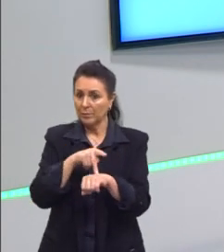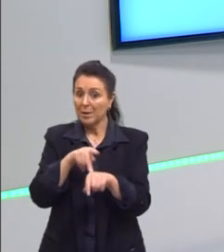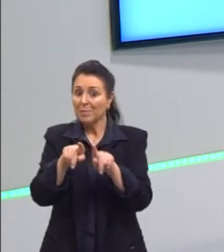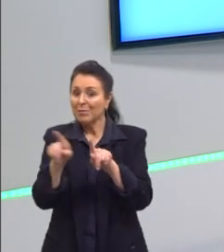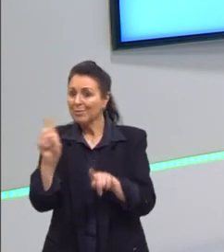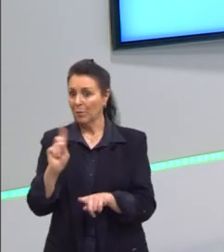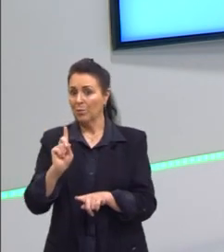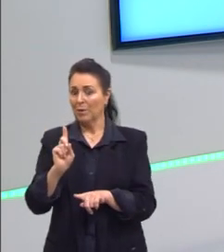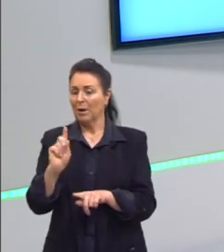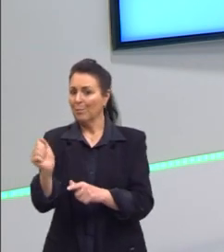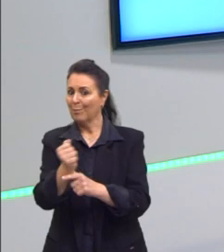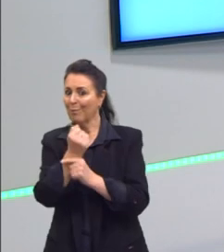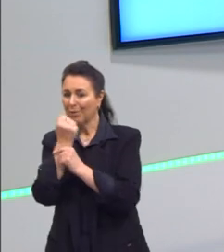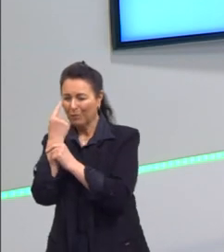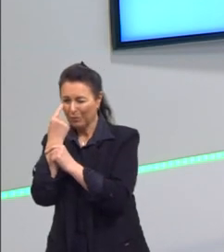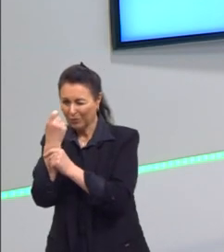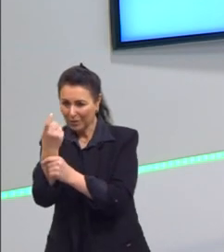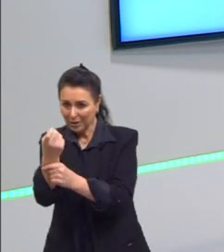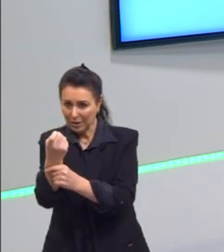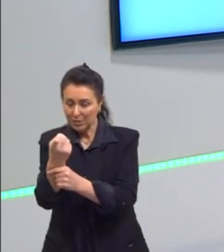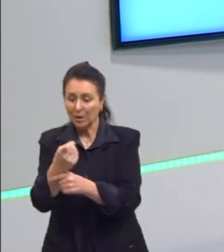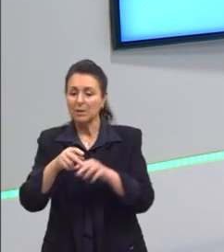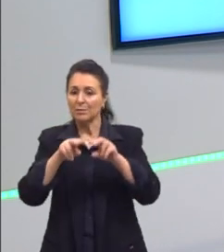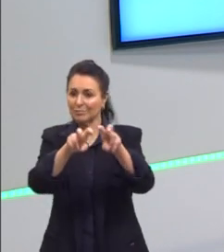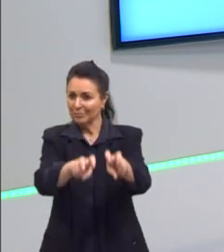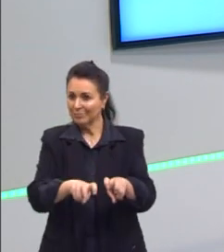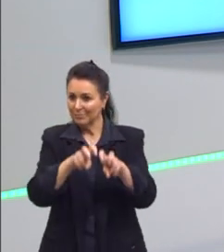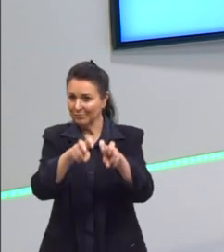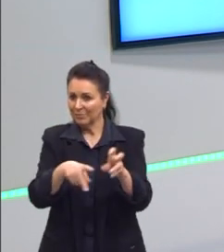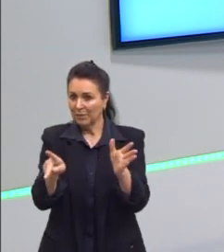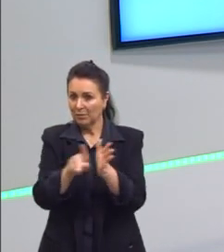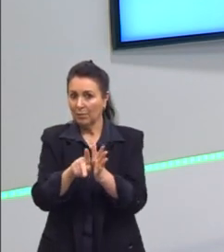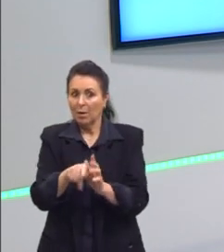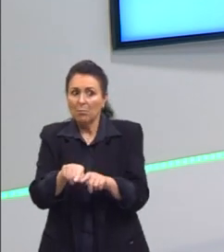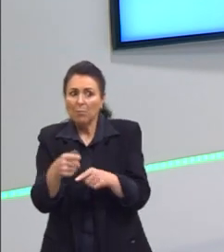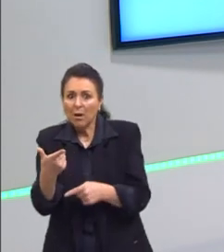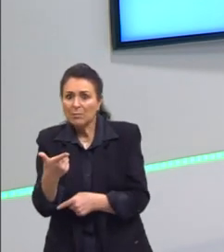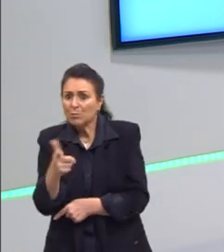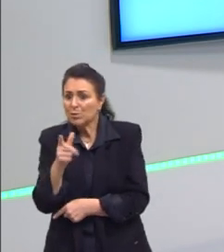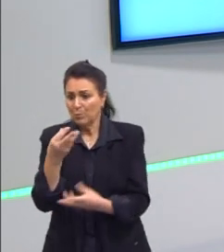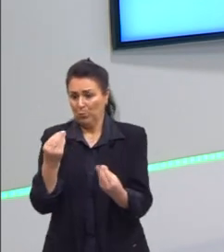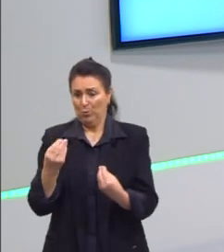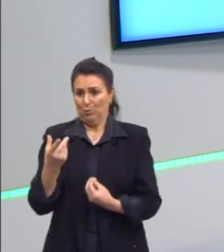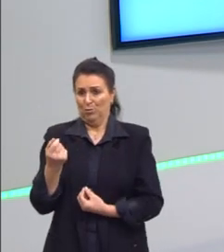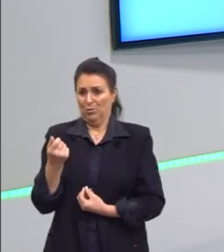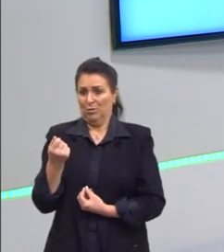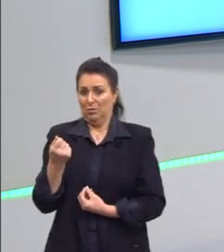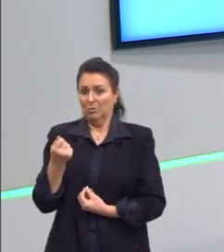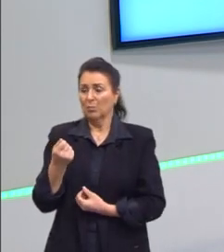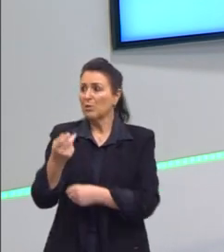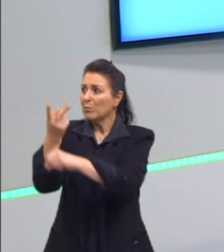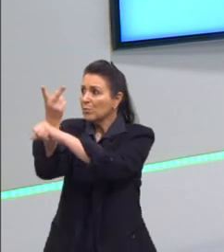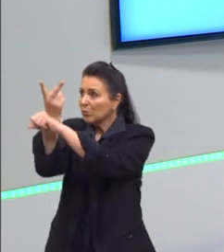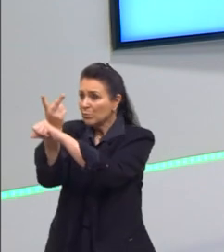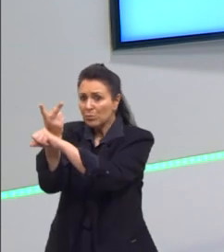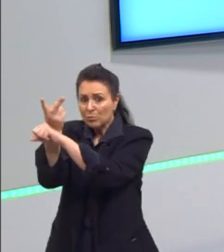fazendeiros. Só que não tinha tanto dinheiro assim também. Então, além de tudo, o governo precisava pegar empréstimos internacionais,